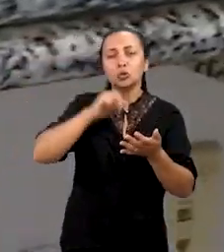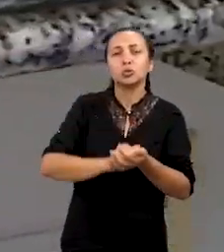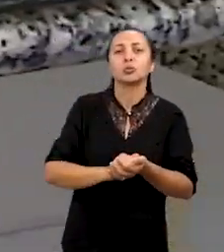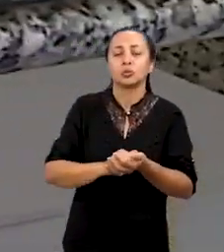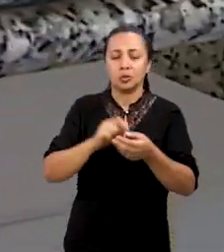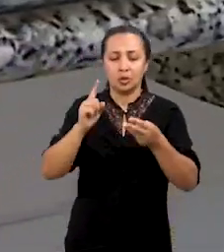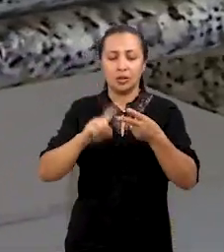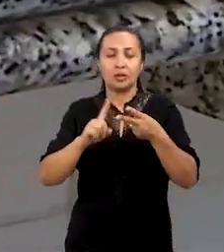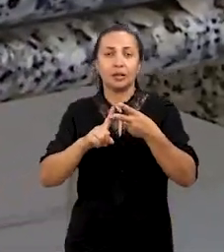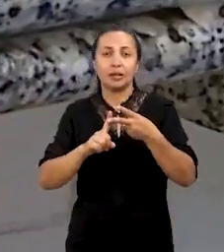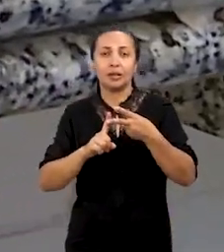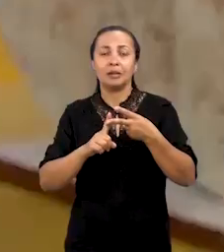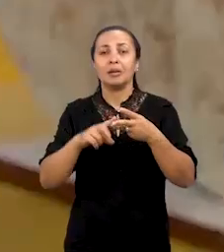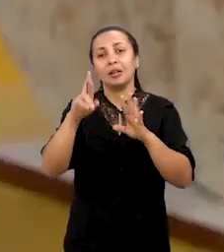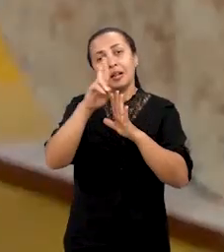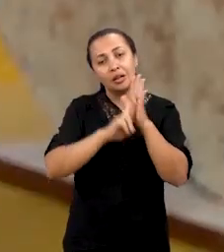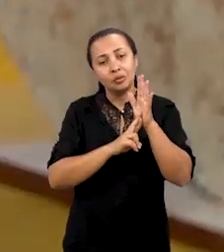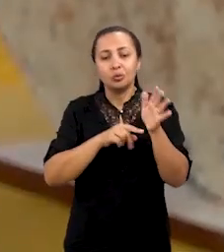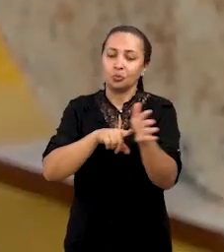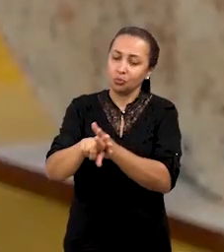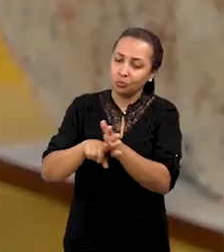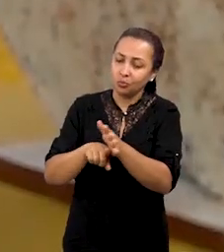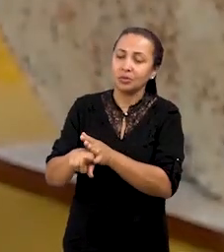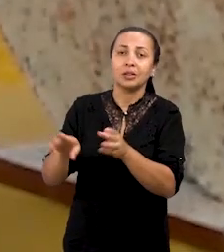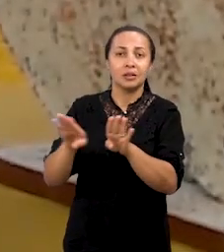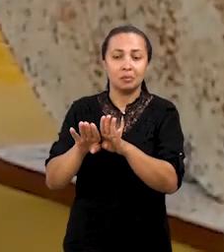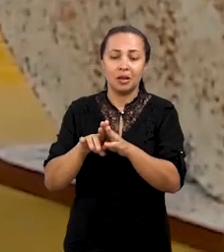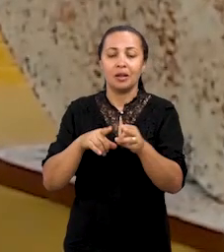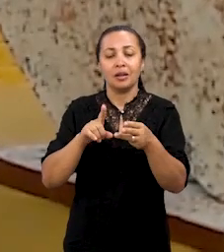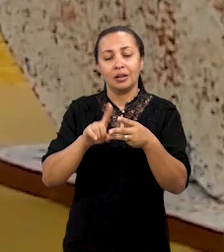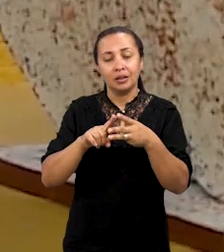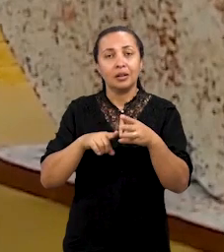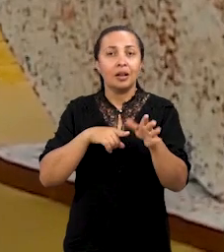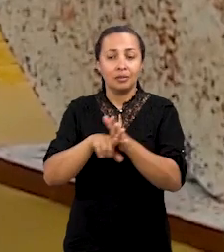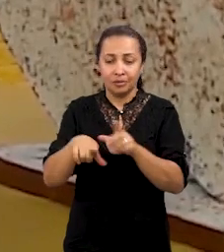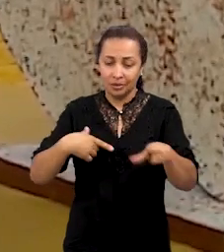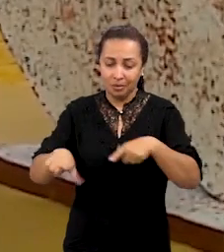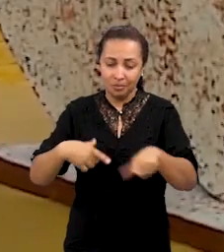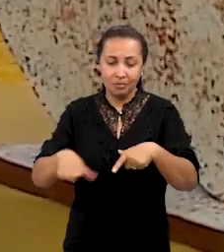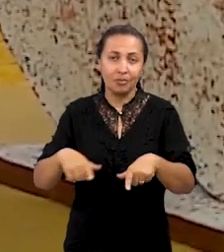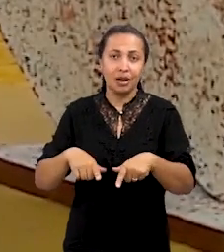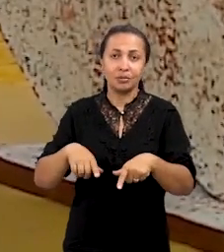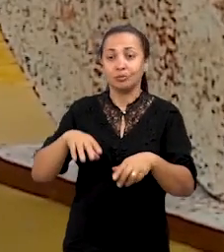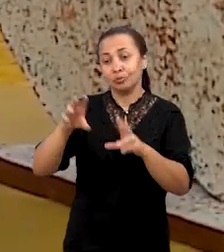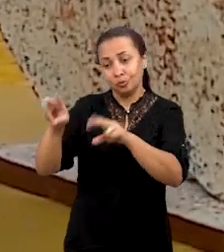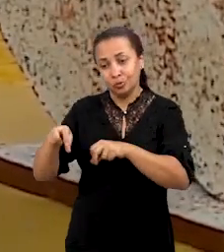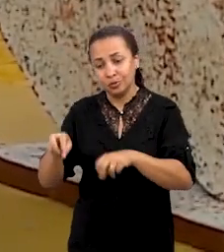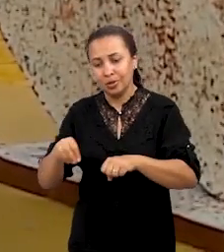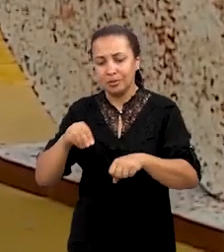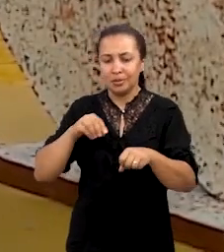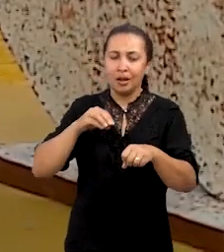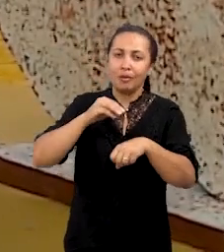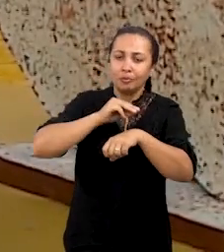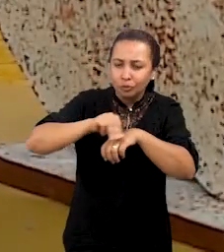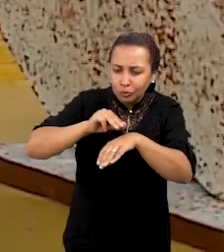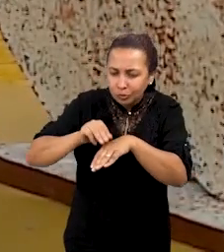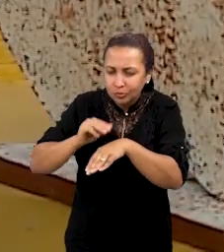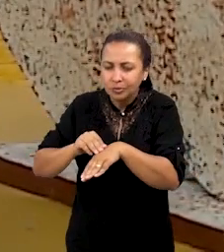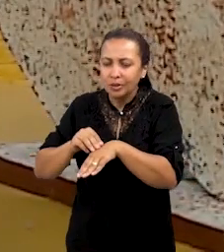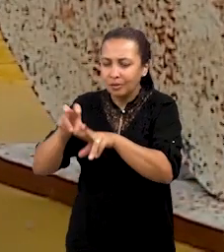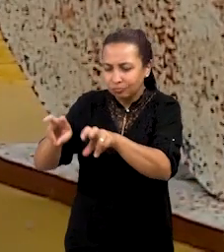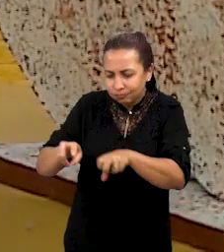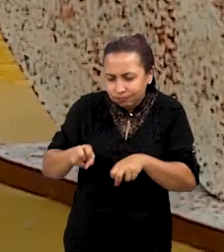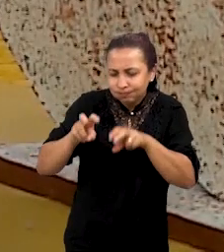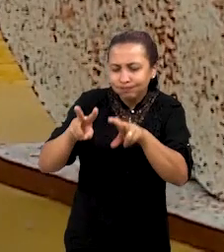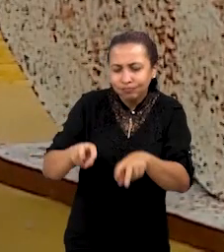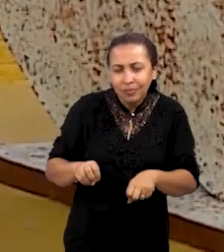relatórios de pesquisa também. A gente tem o trabalho de campo, que é a pesquisa de campo, a partir da escavação de sítios arqueológicos, do levantamento